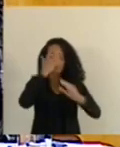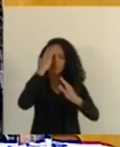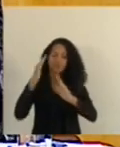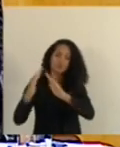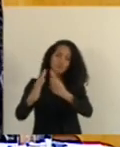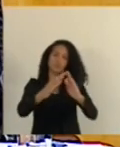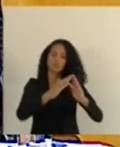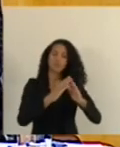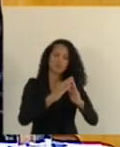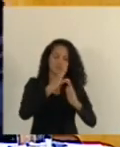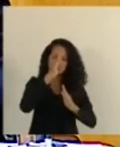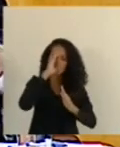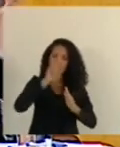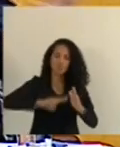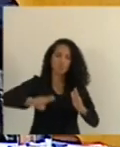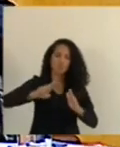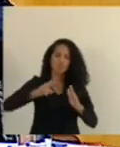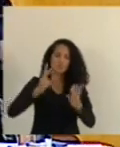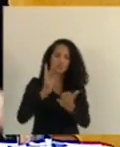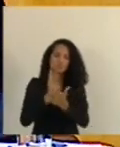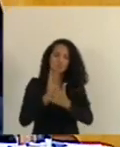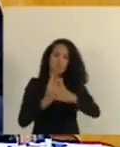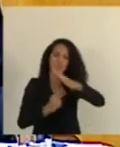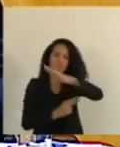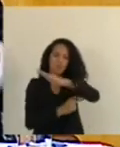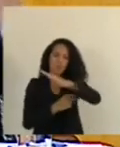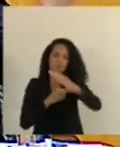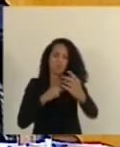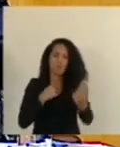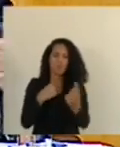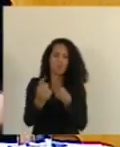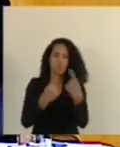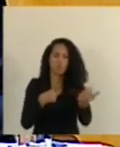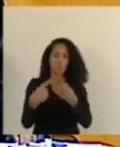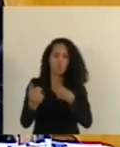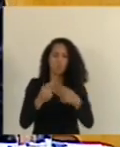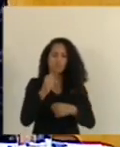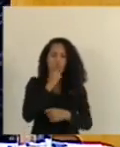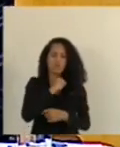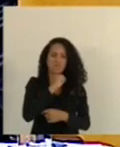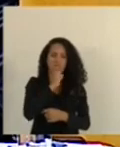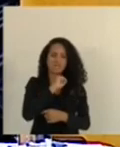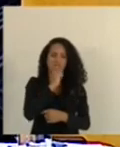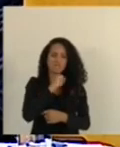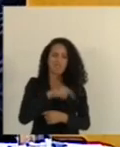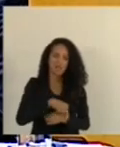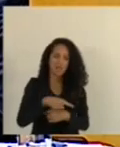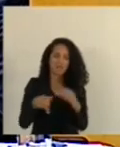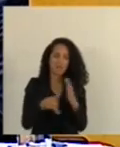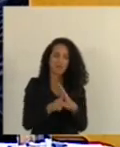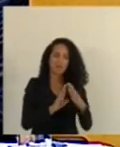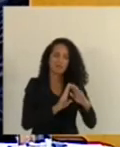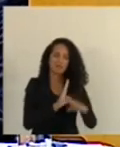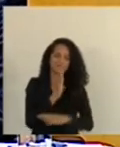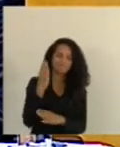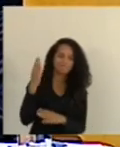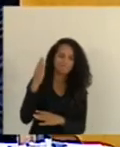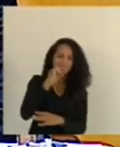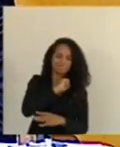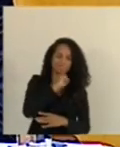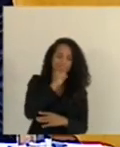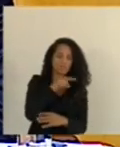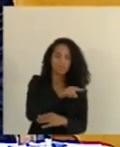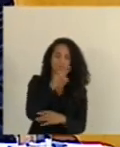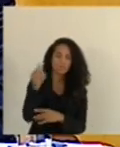utilizam esse acesso agora precário mais ainda porque atiaram fogo a ponte é de madeira que está em fase